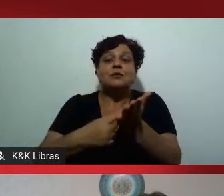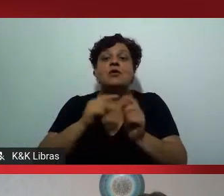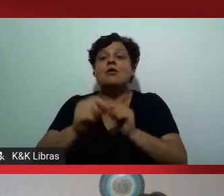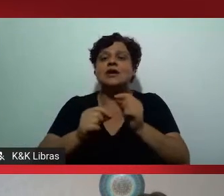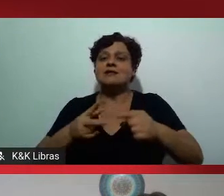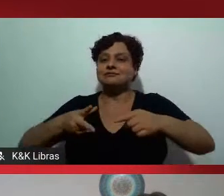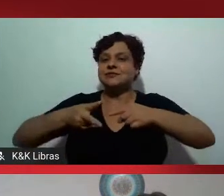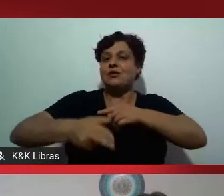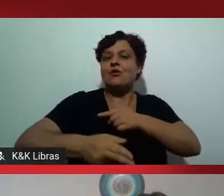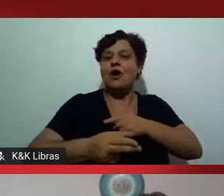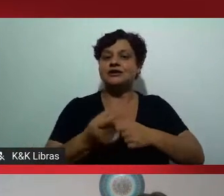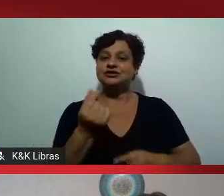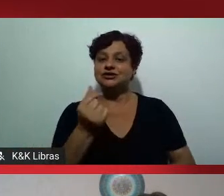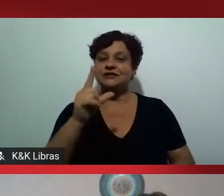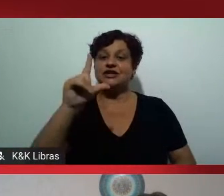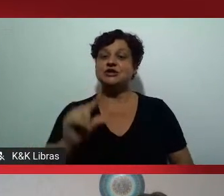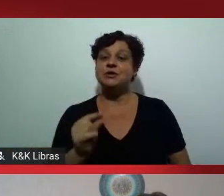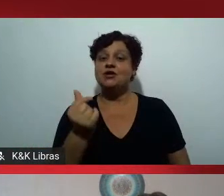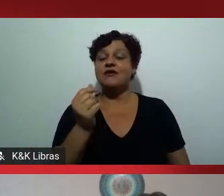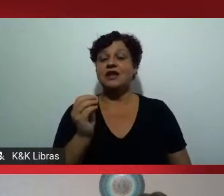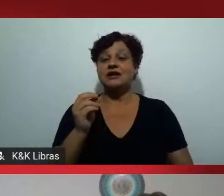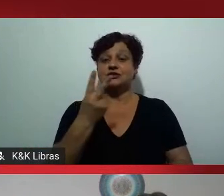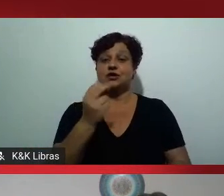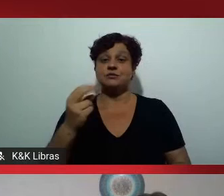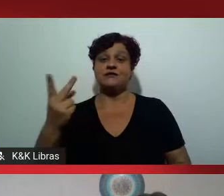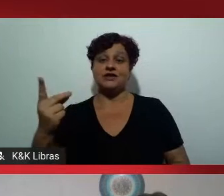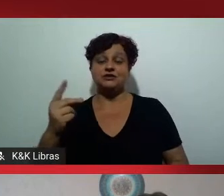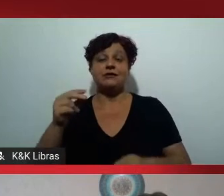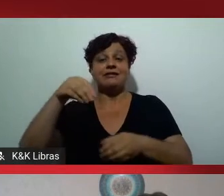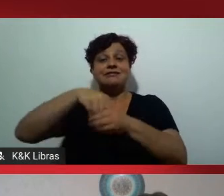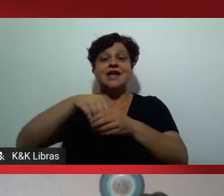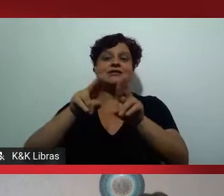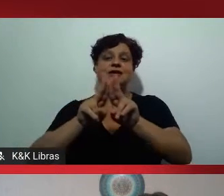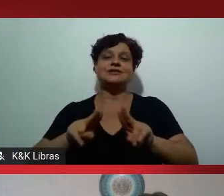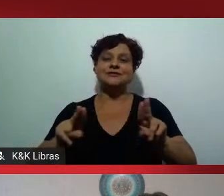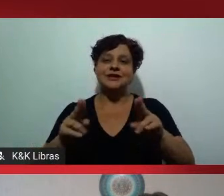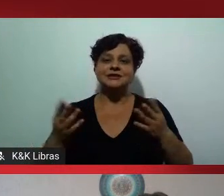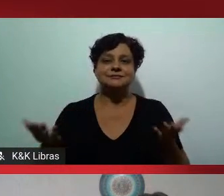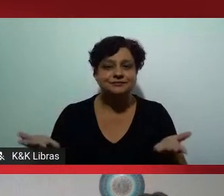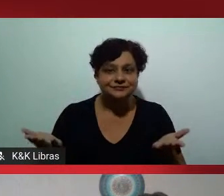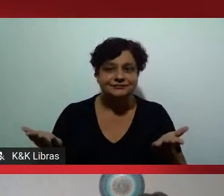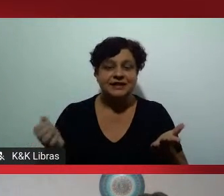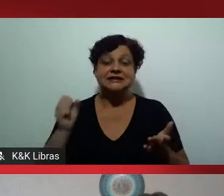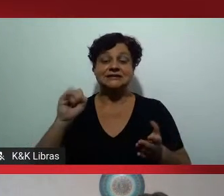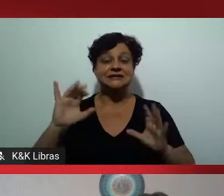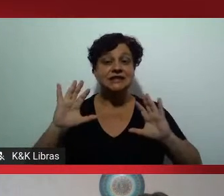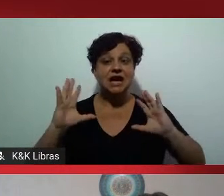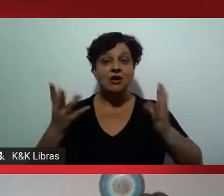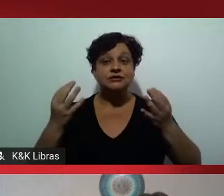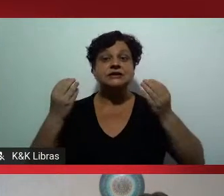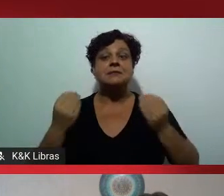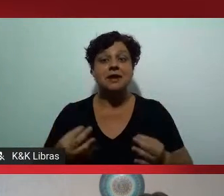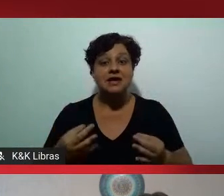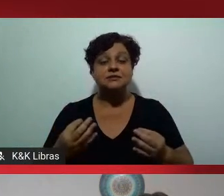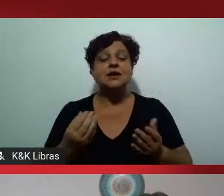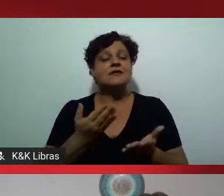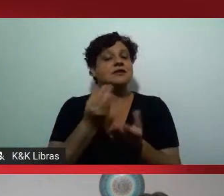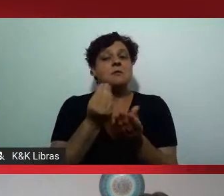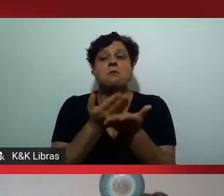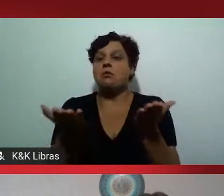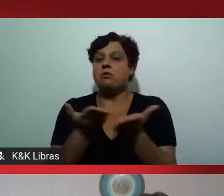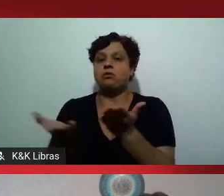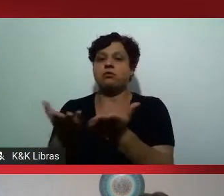de 2021 nas universidades federais. Se isso, de fato, se efetivar, a maior perda que teremos será